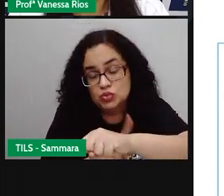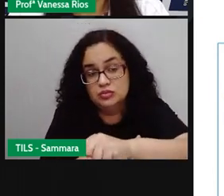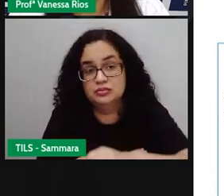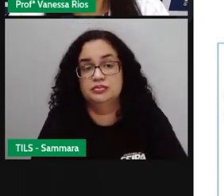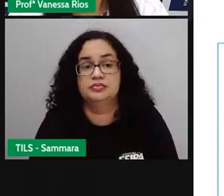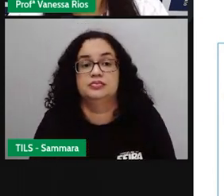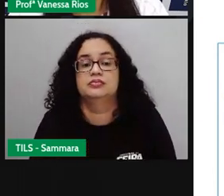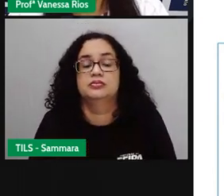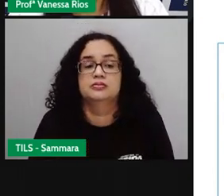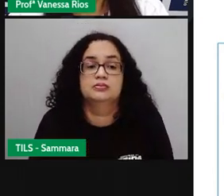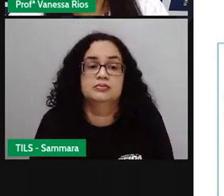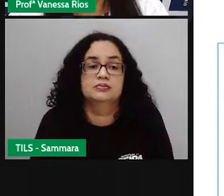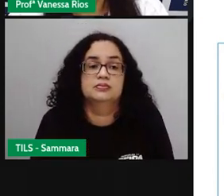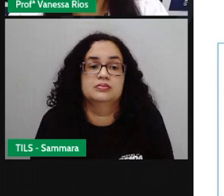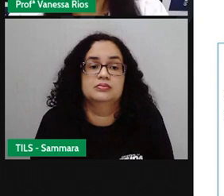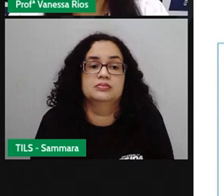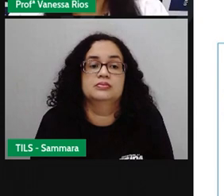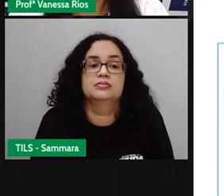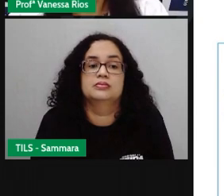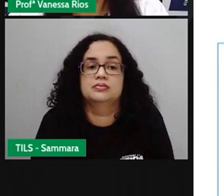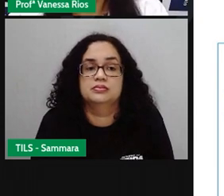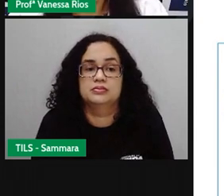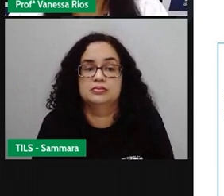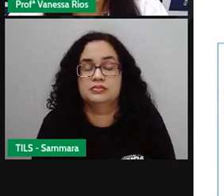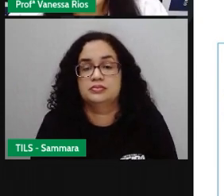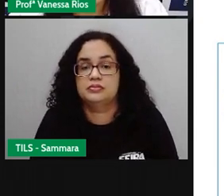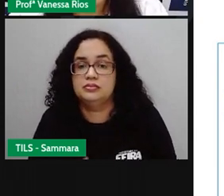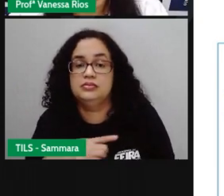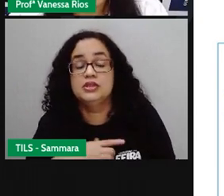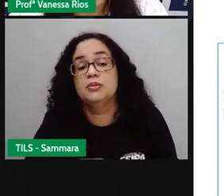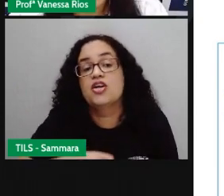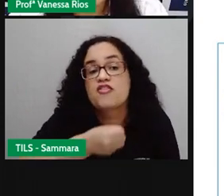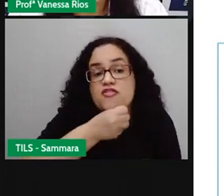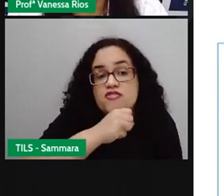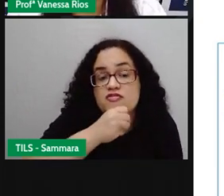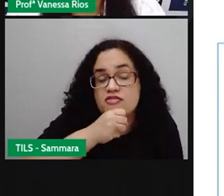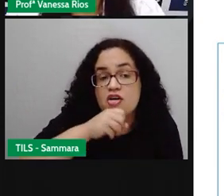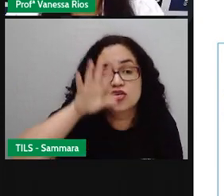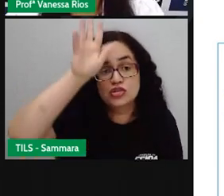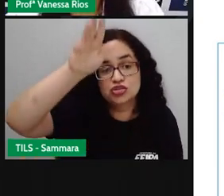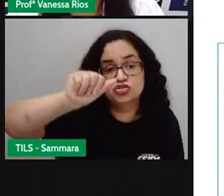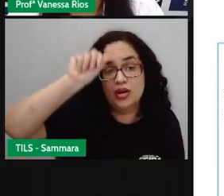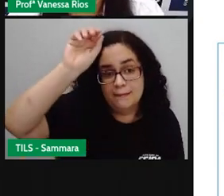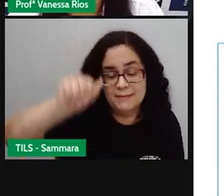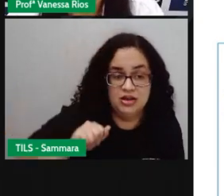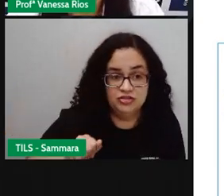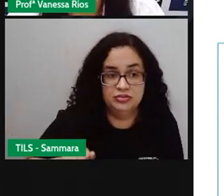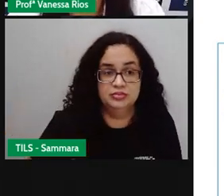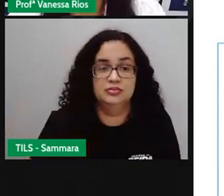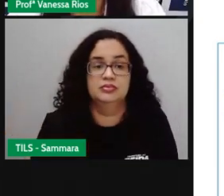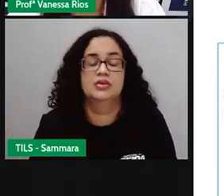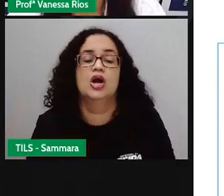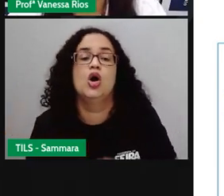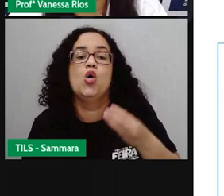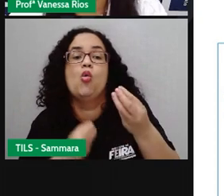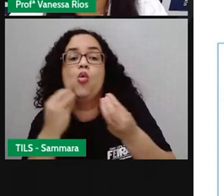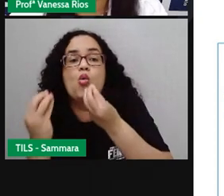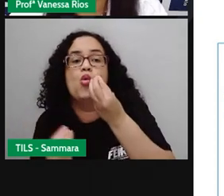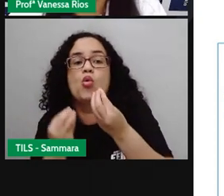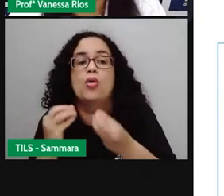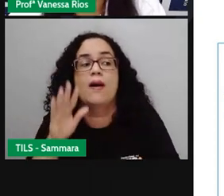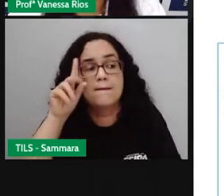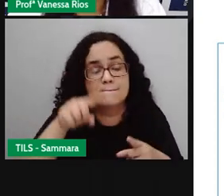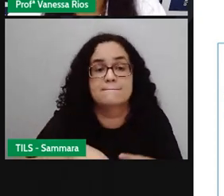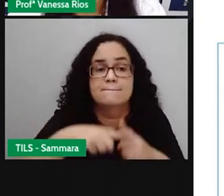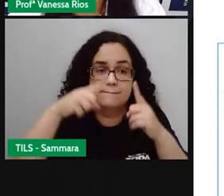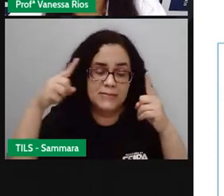os modos em que eles estão aparecendo. Então, ó, minha avó me chamava. É como se chamasse,